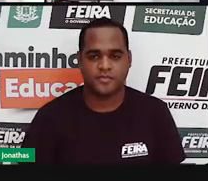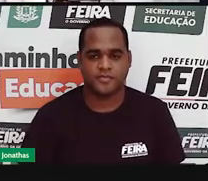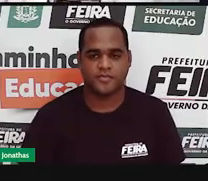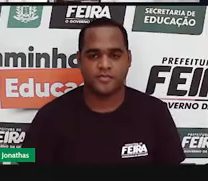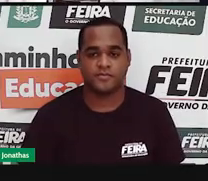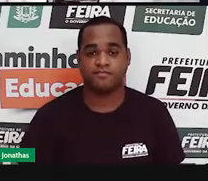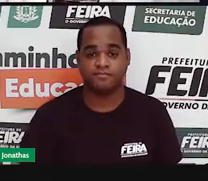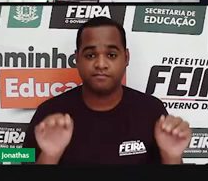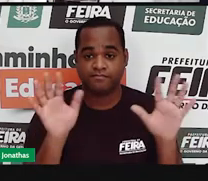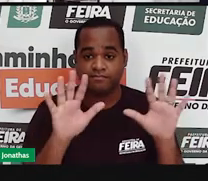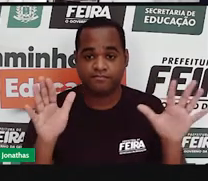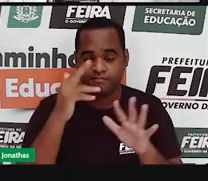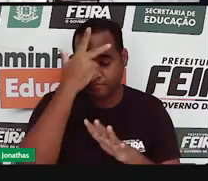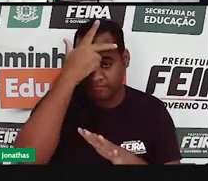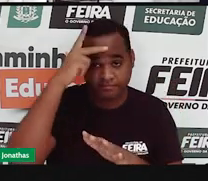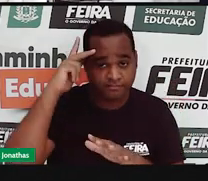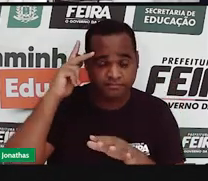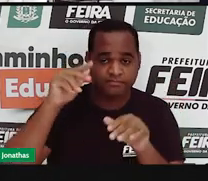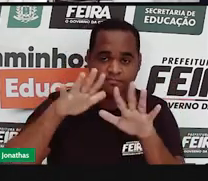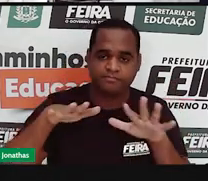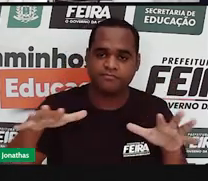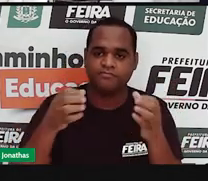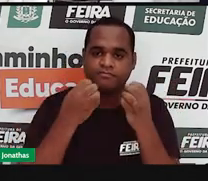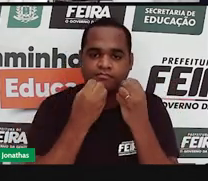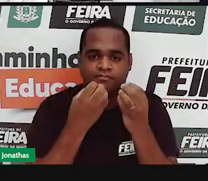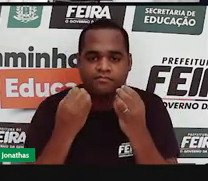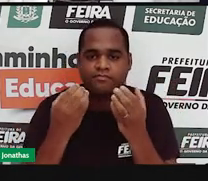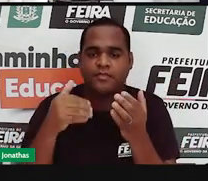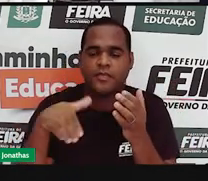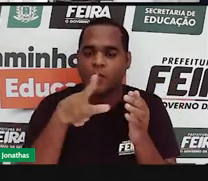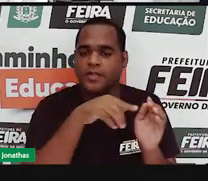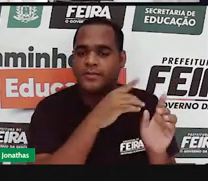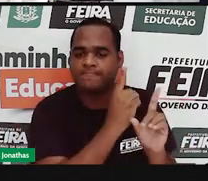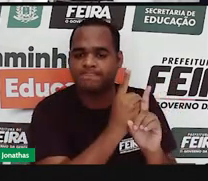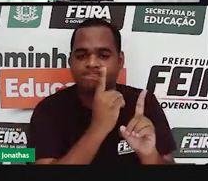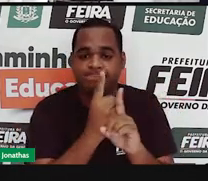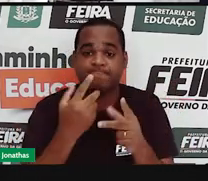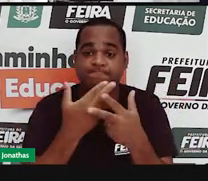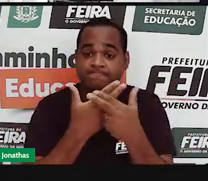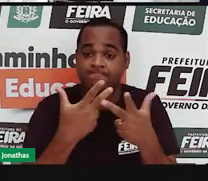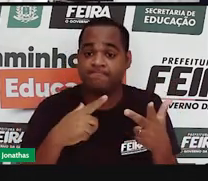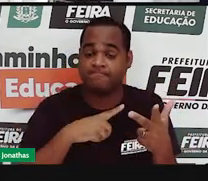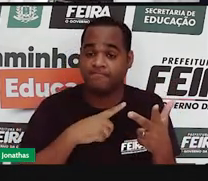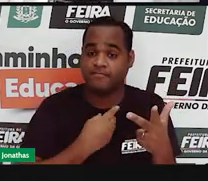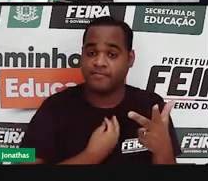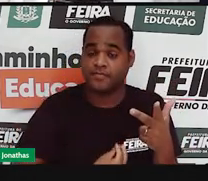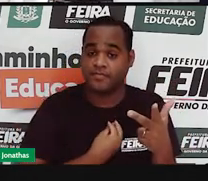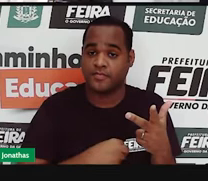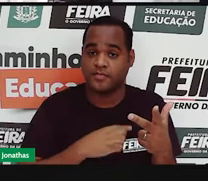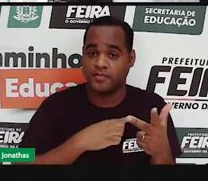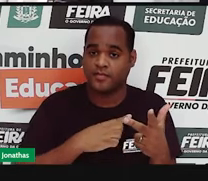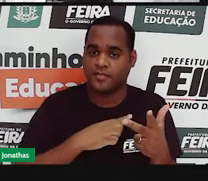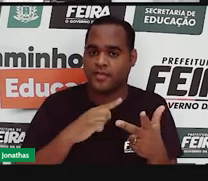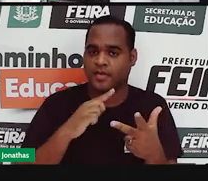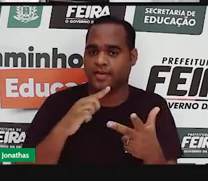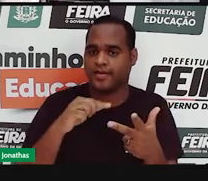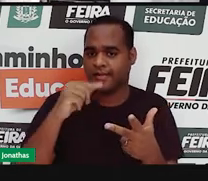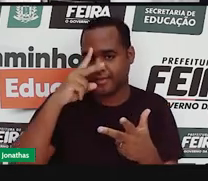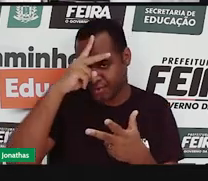Olá pessoal, a gente se encontra para mais uma aula de história.